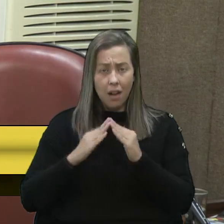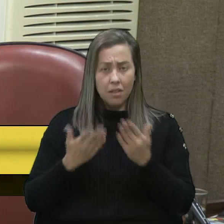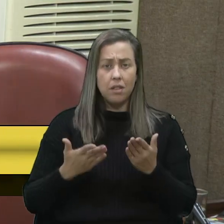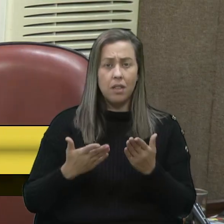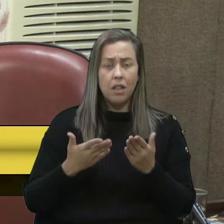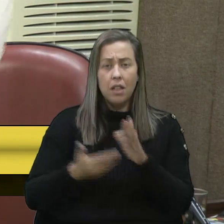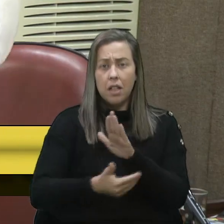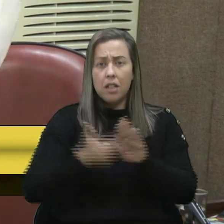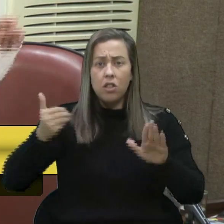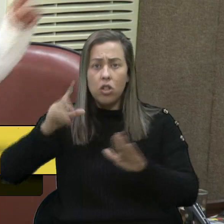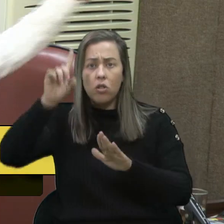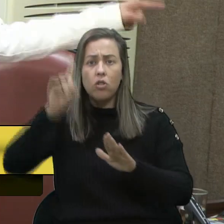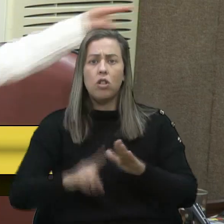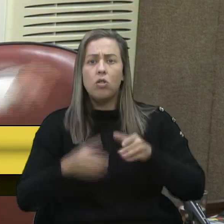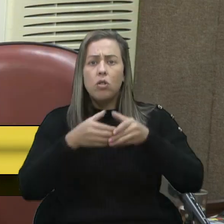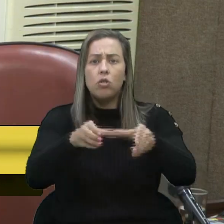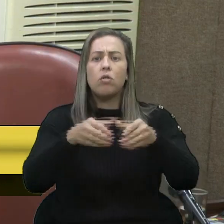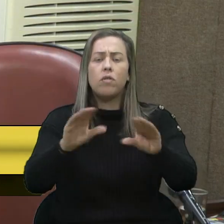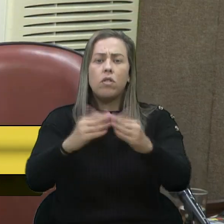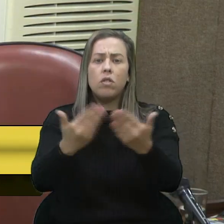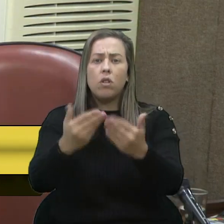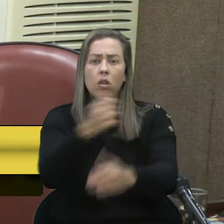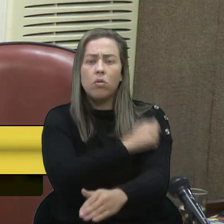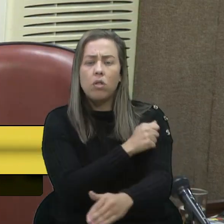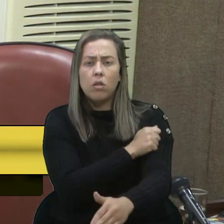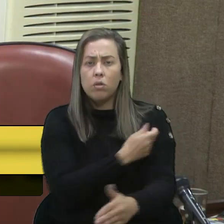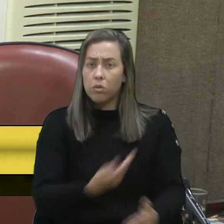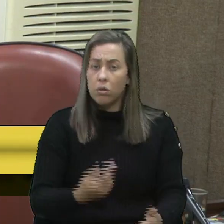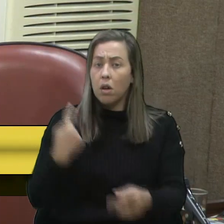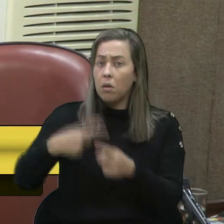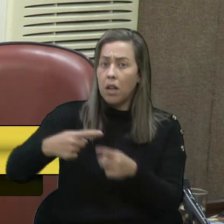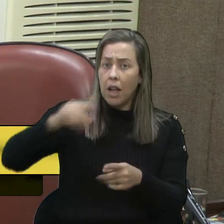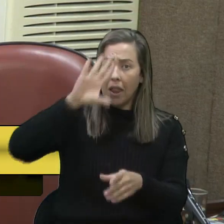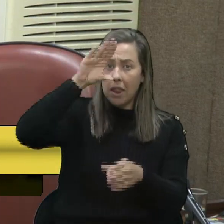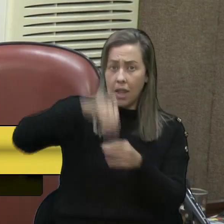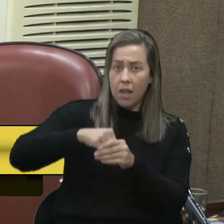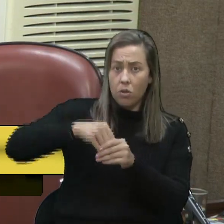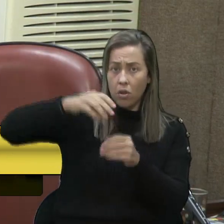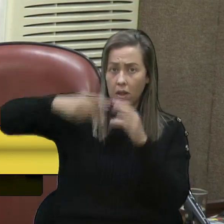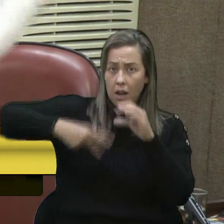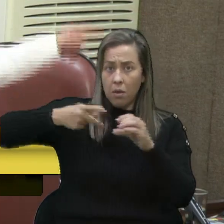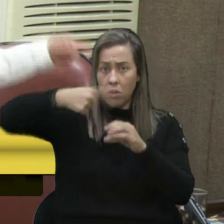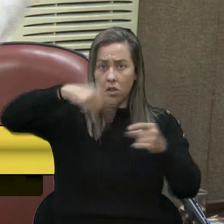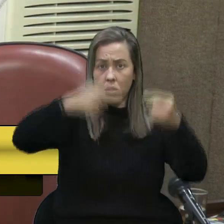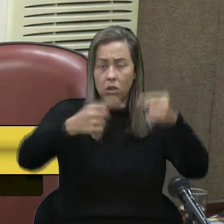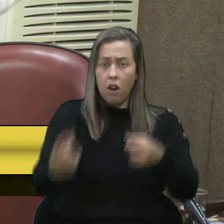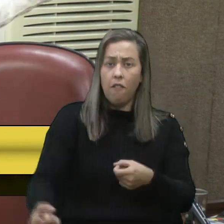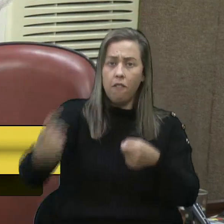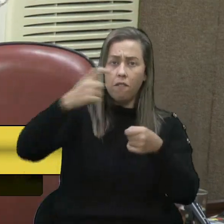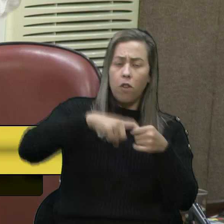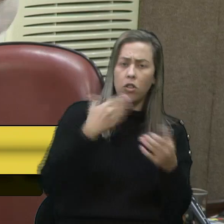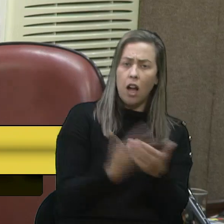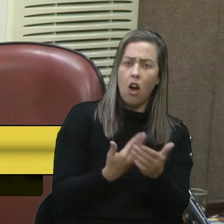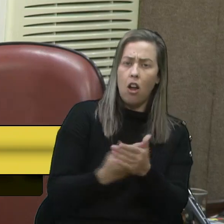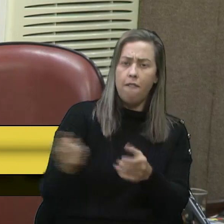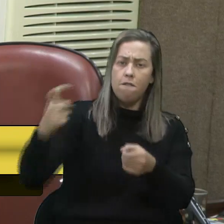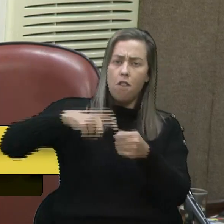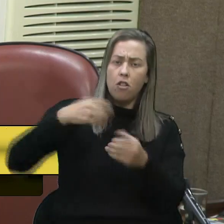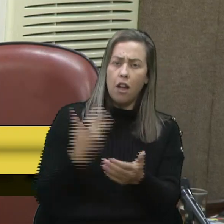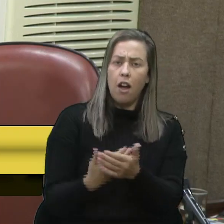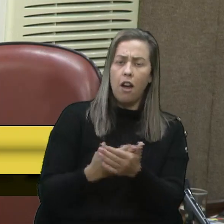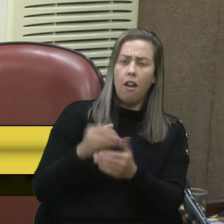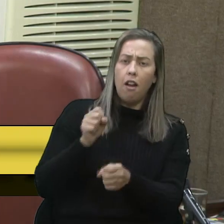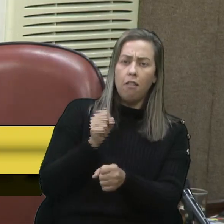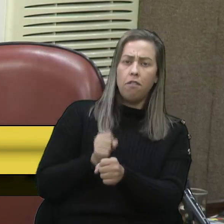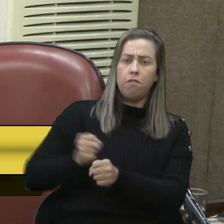retira o direito de convivência escolar dos estudantes. Então aqui dentro da Câmara a gente debate que tinha que voltar às aulas, que o estudante tinha que estar na escola.